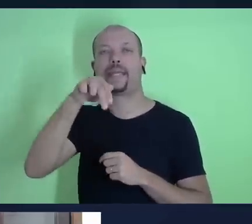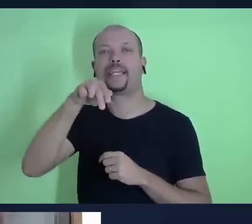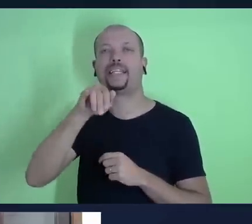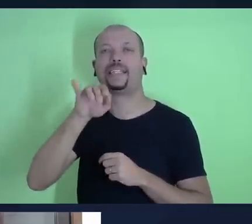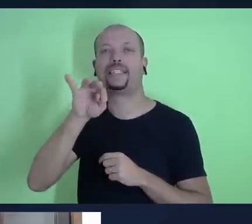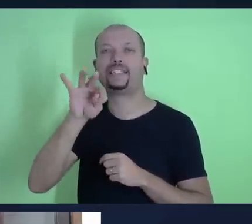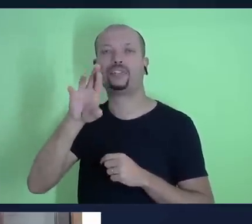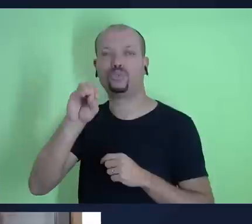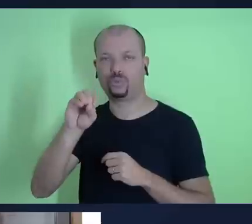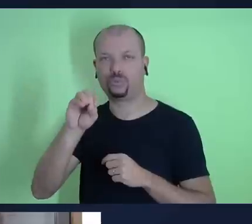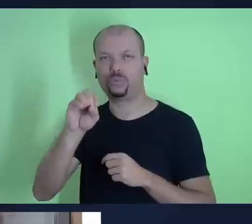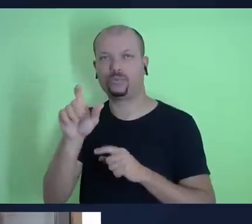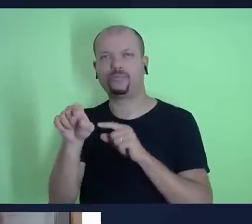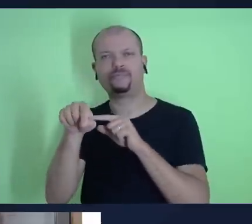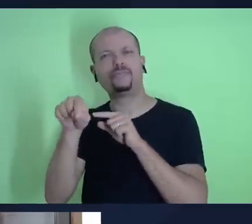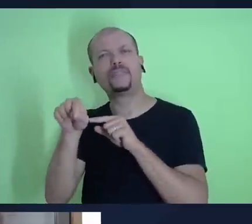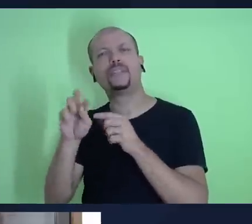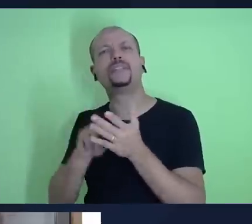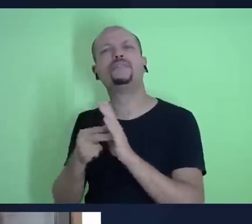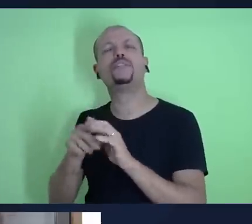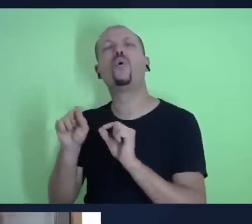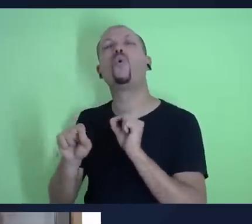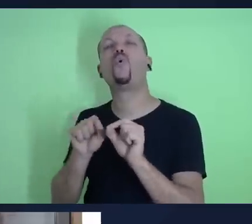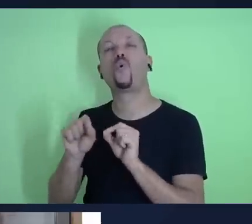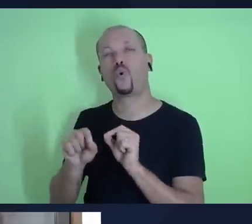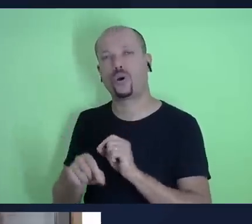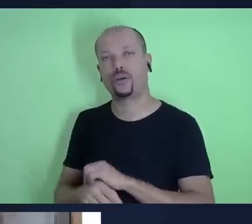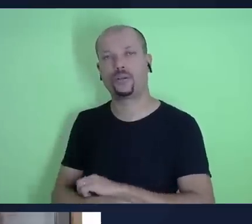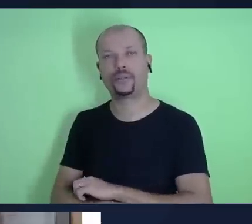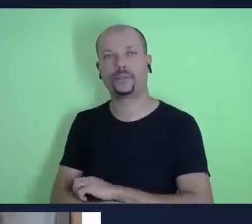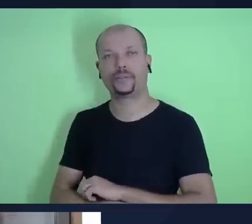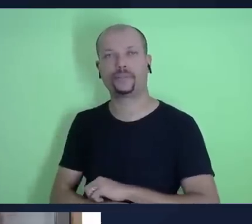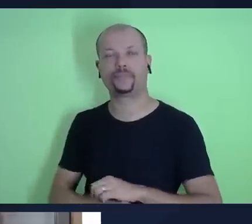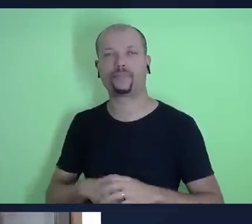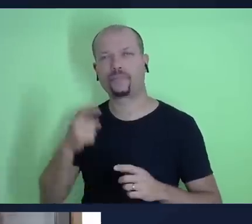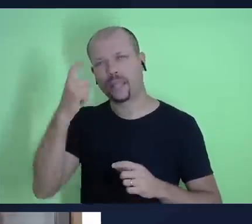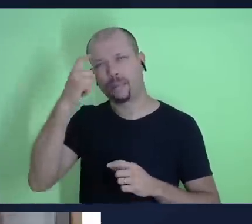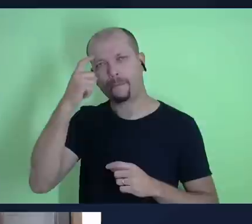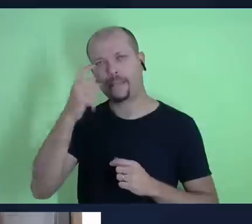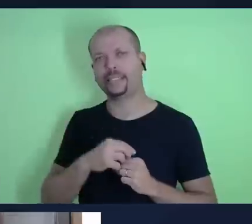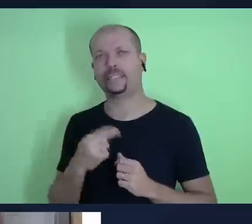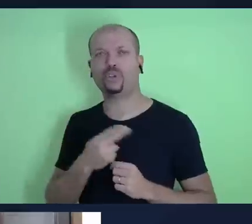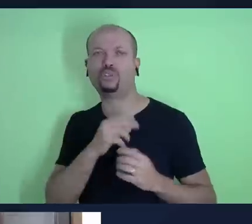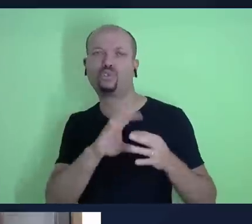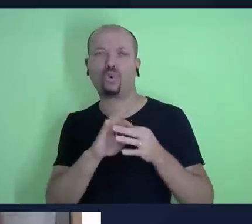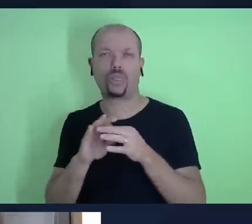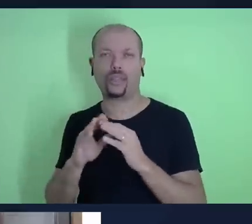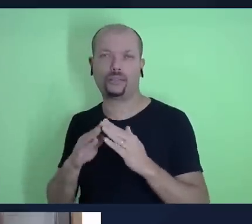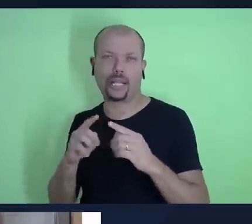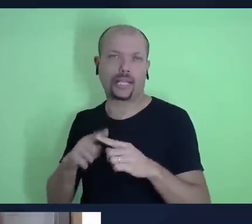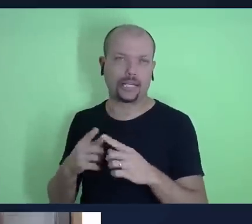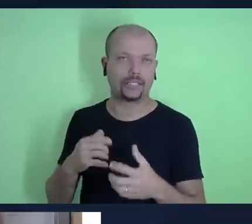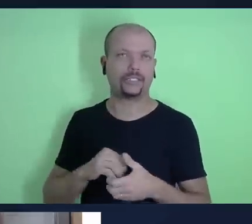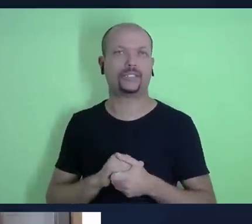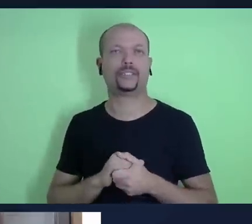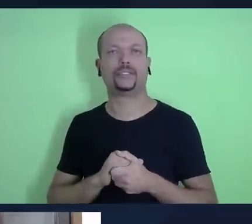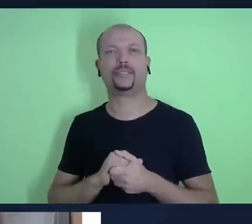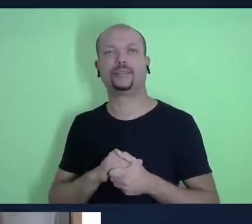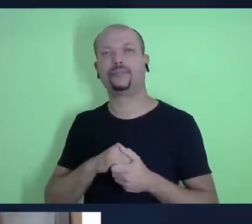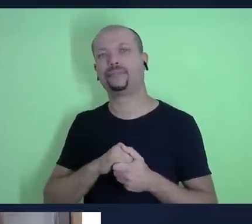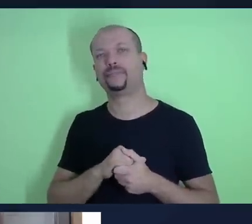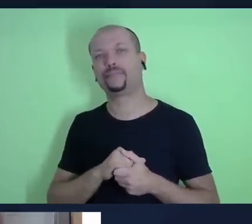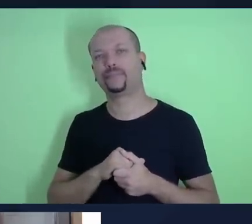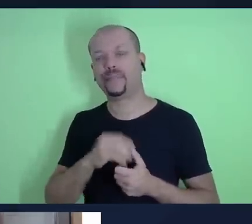quem é um ministro um ministro vamos pensar aqui no nosso contexto de estado nação